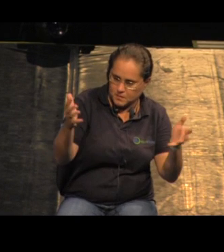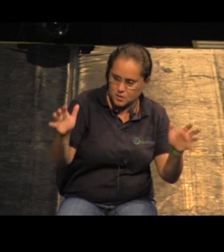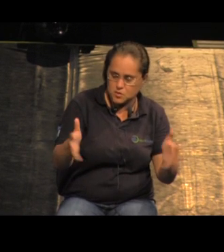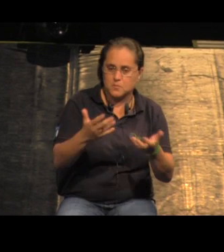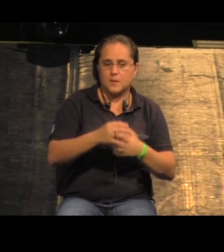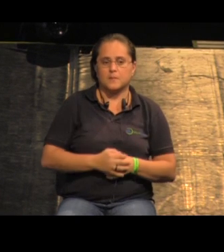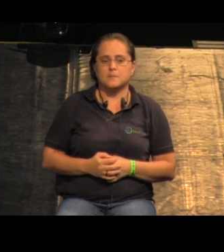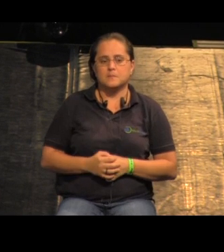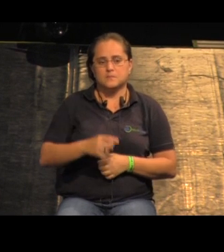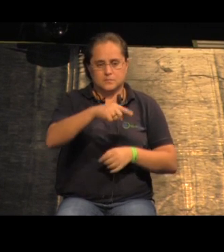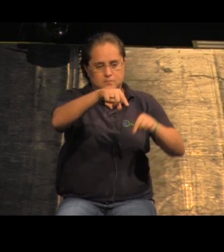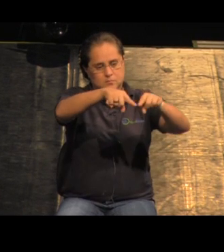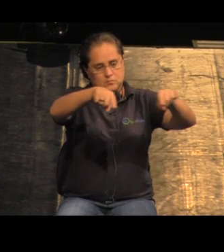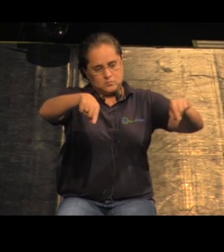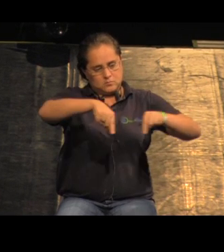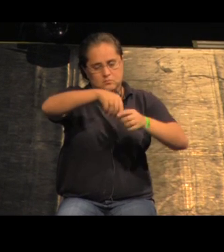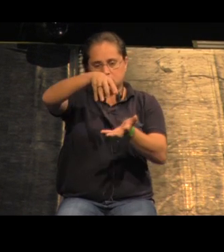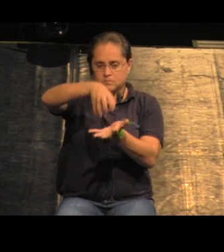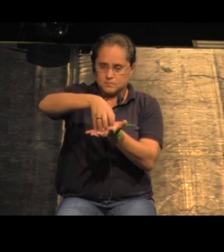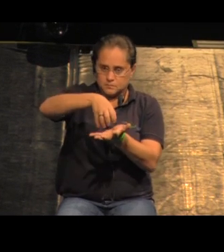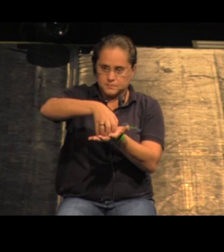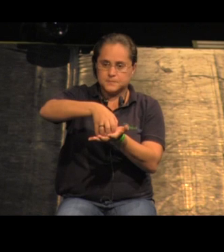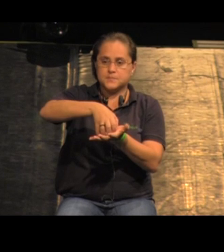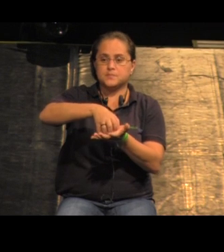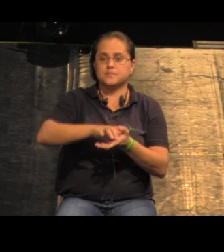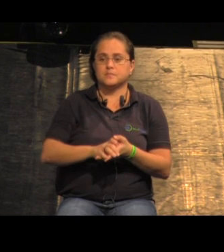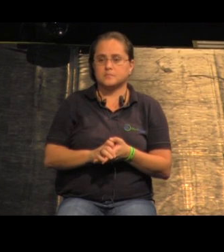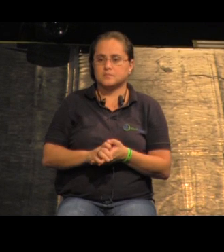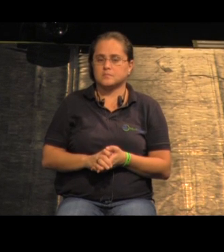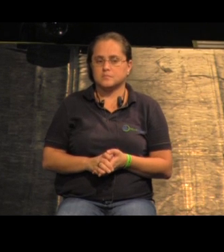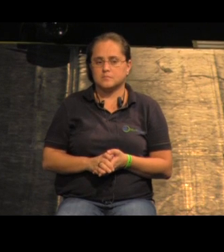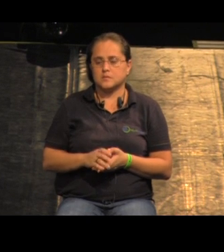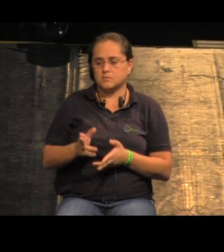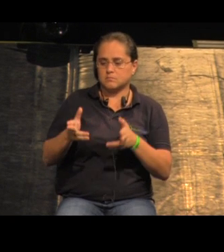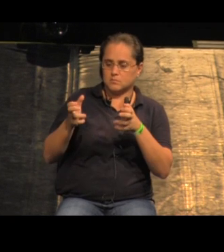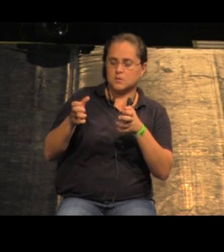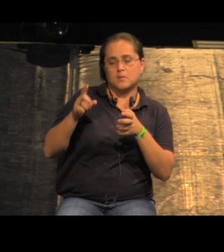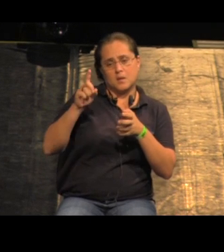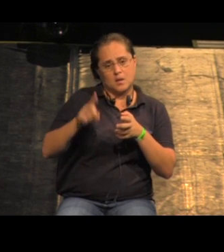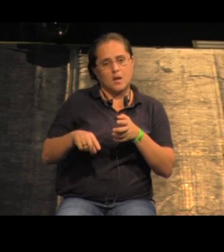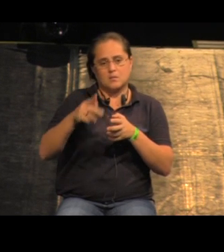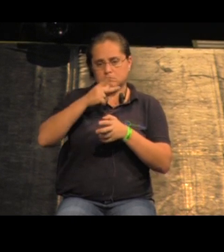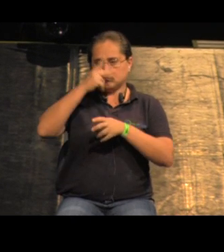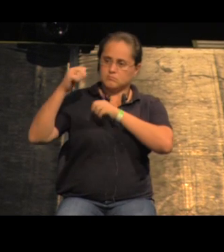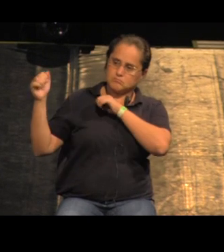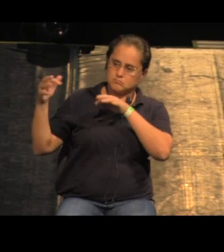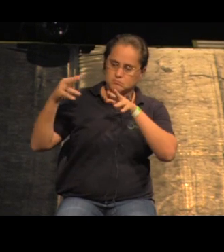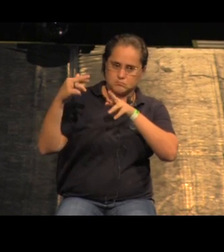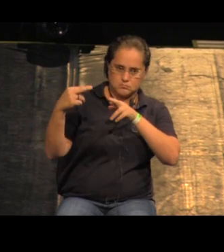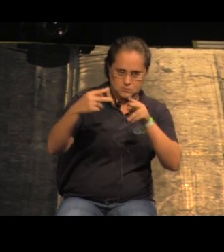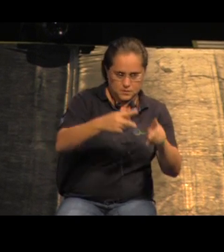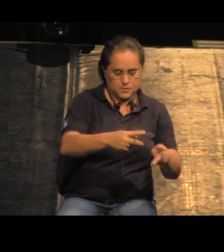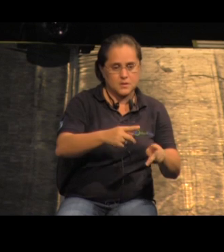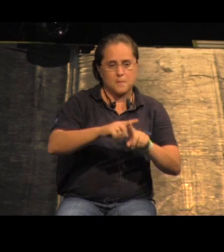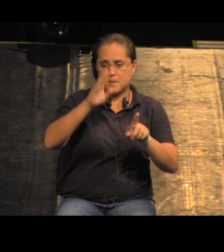adensamento dessa área central, dotando de infraestrutura de turismo também, mas principalmente geração de